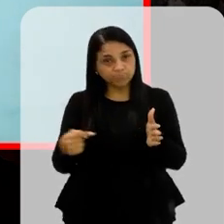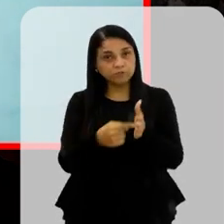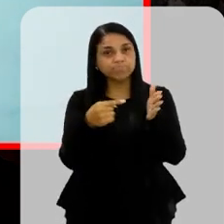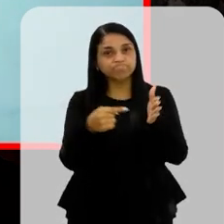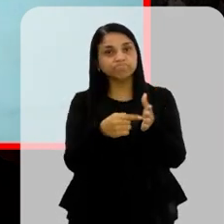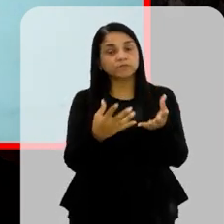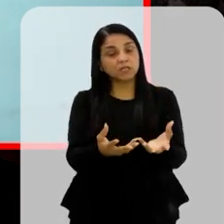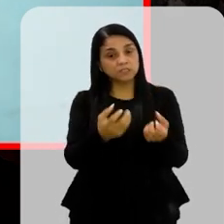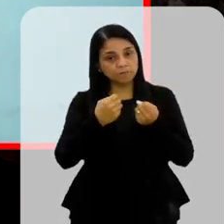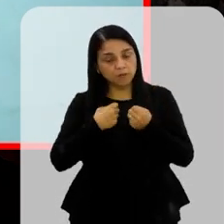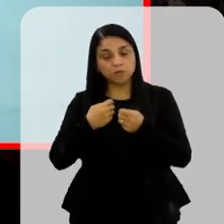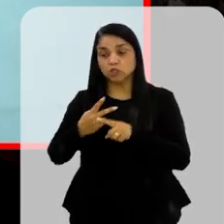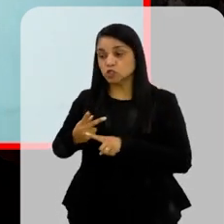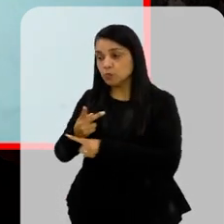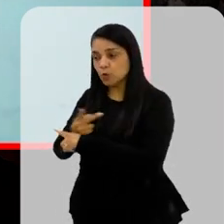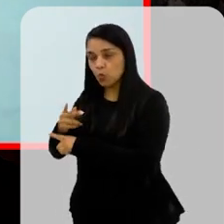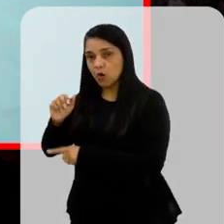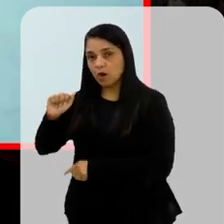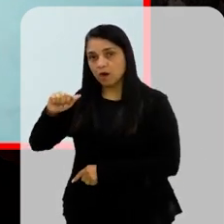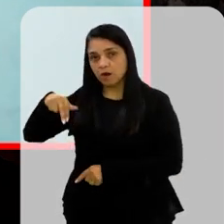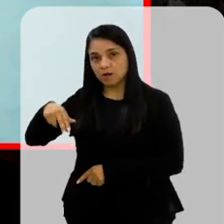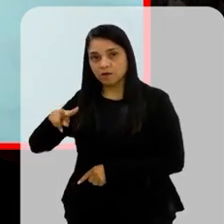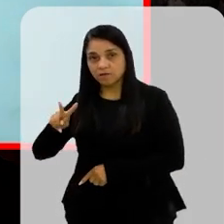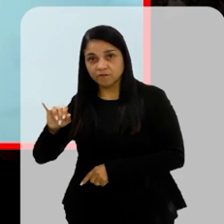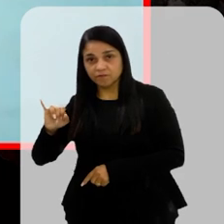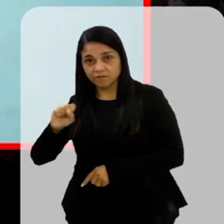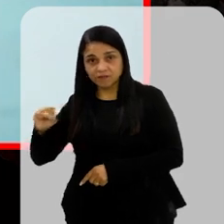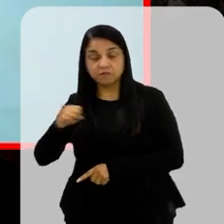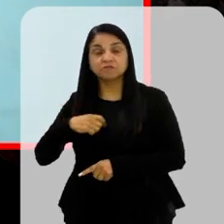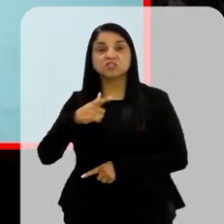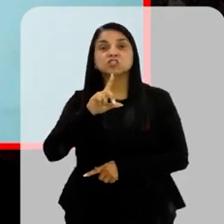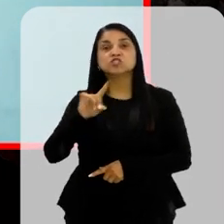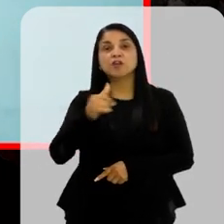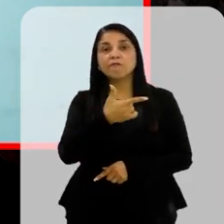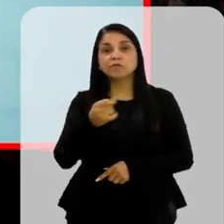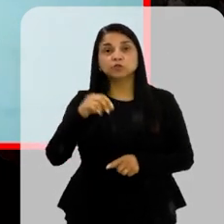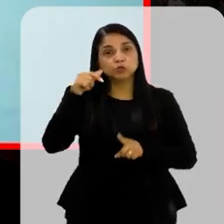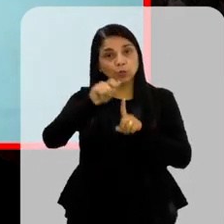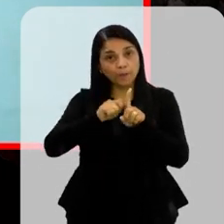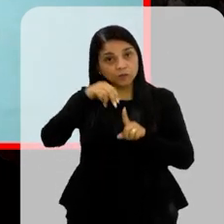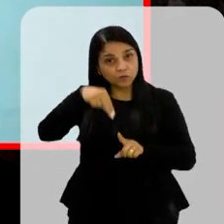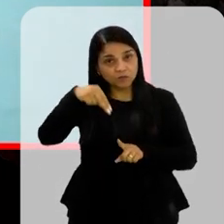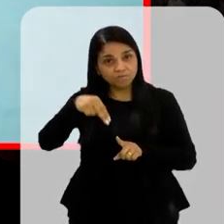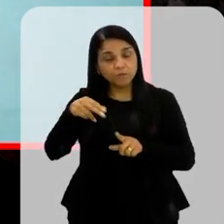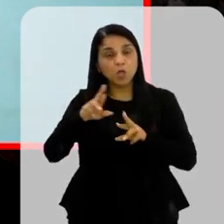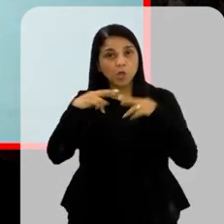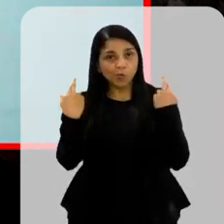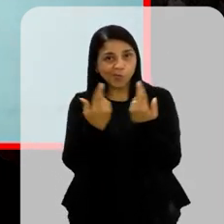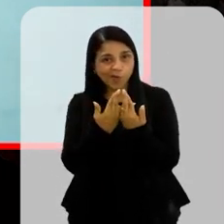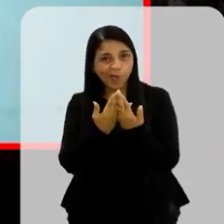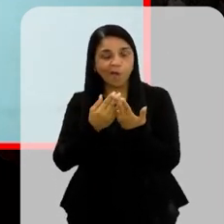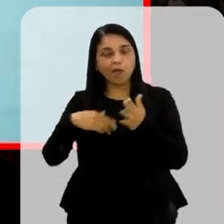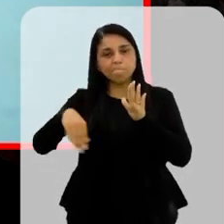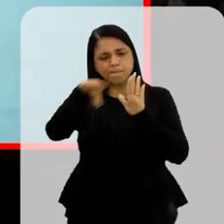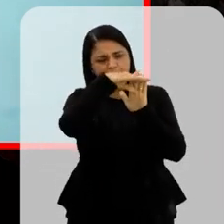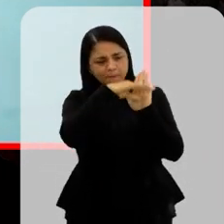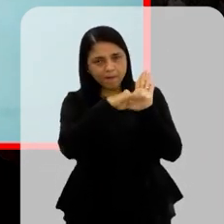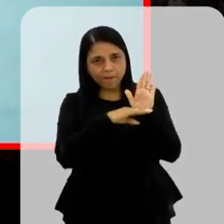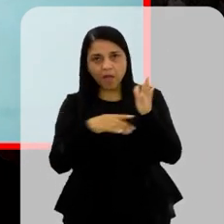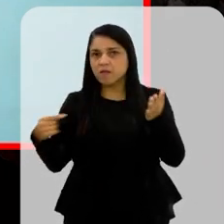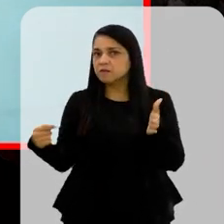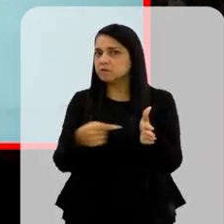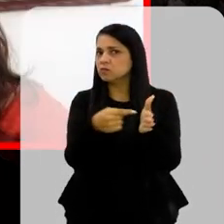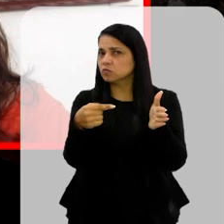procuramos a Anvisa No dia 20 de novembro Nós tivemos uma reunião Com a Anvisa Para pautar Sobre essas